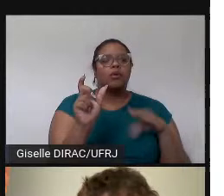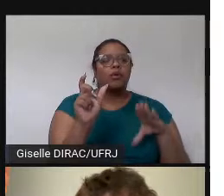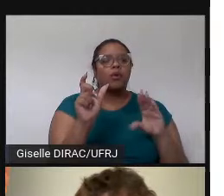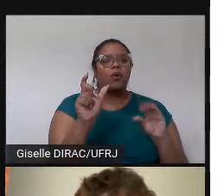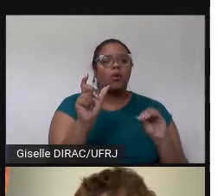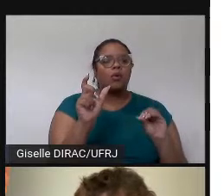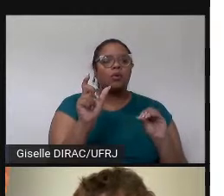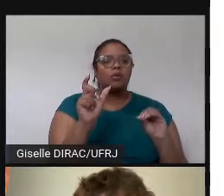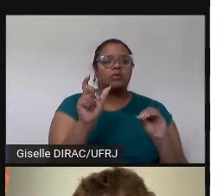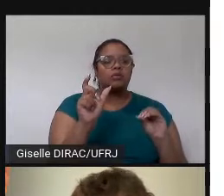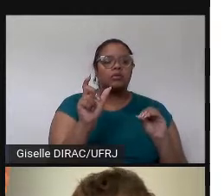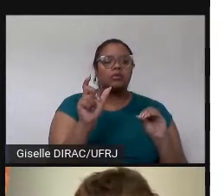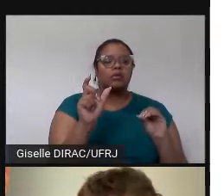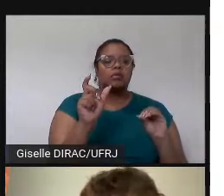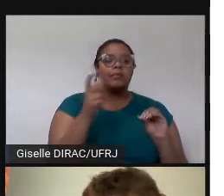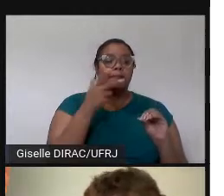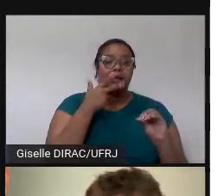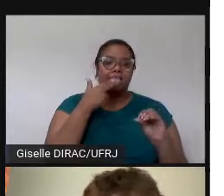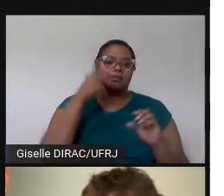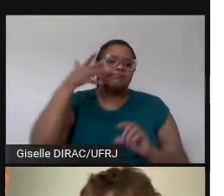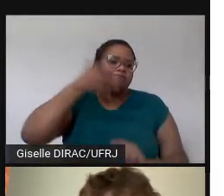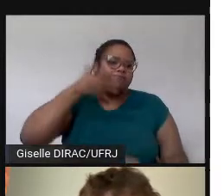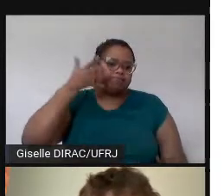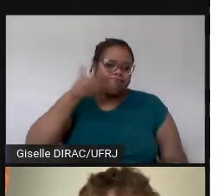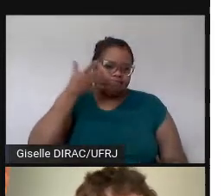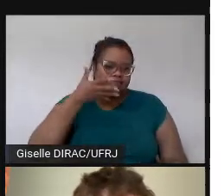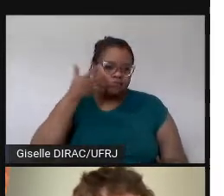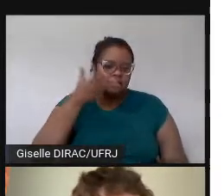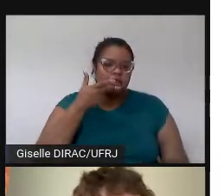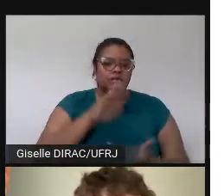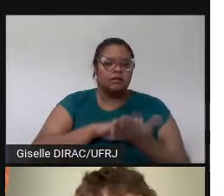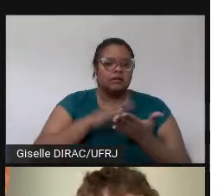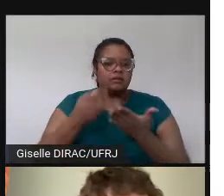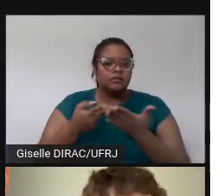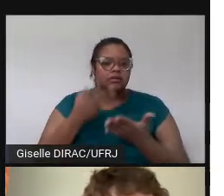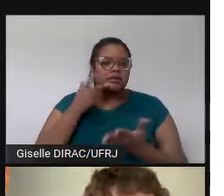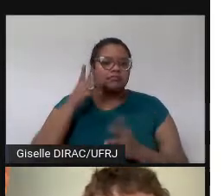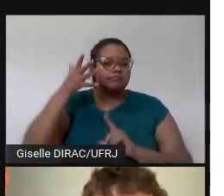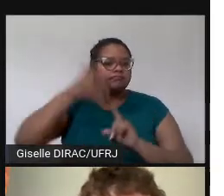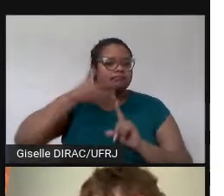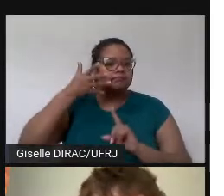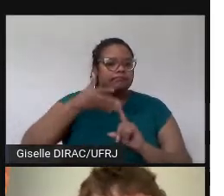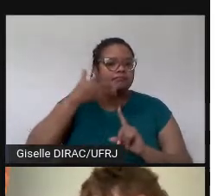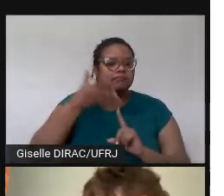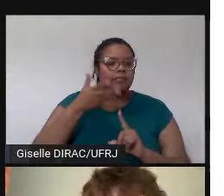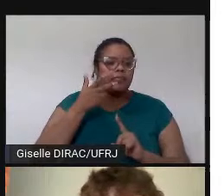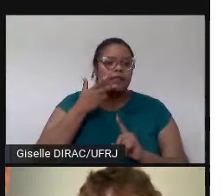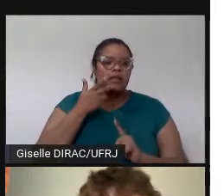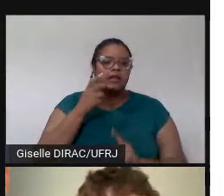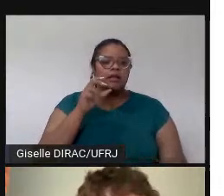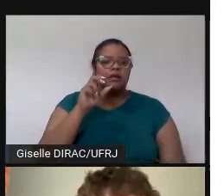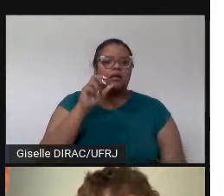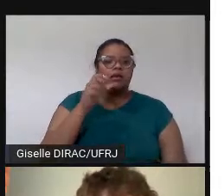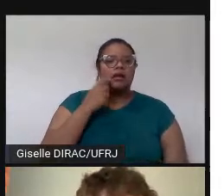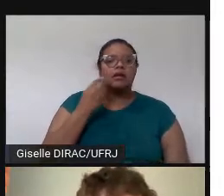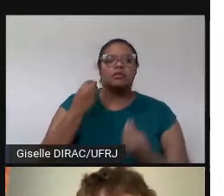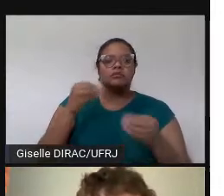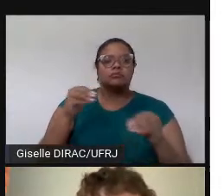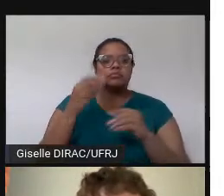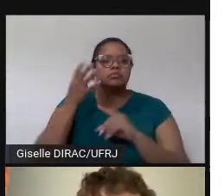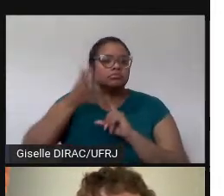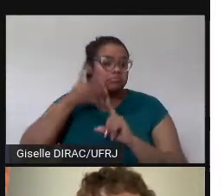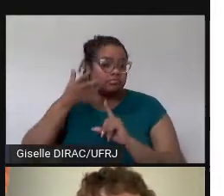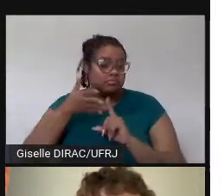eu traduzi a speech como discurso, no sentido de dar um discurso. He gave a speech, por exemplo, ele deu um discurso.